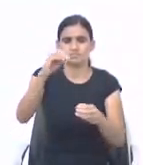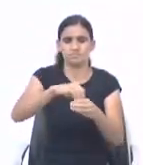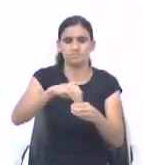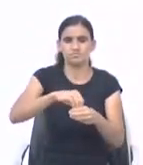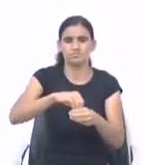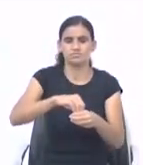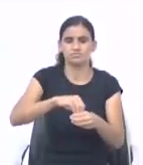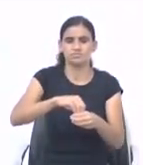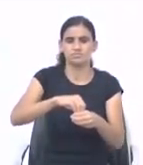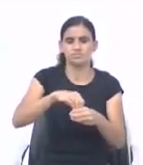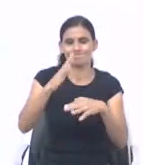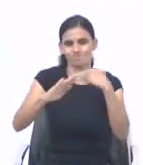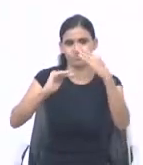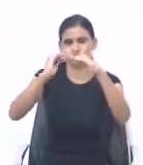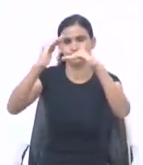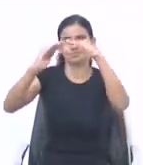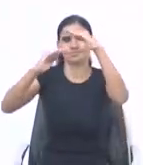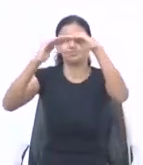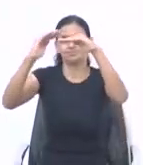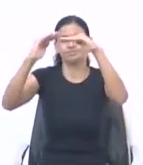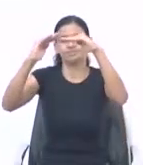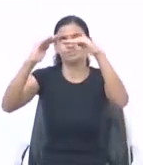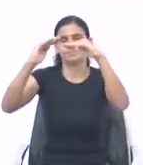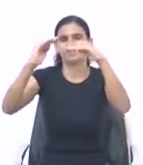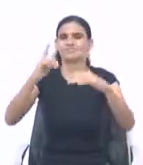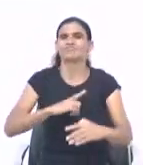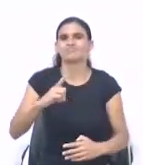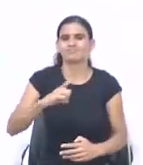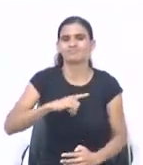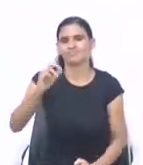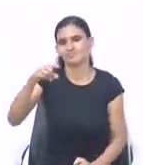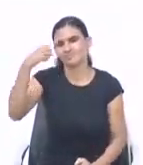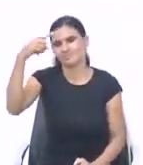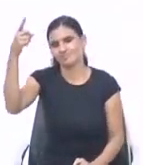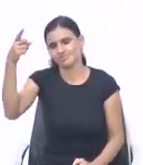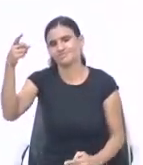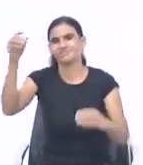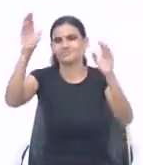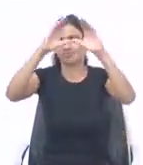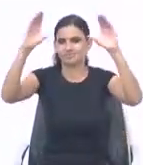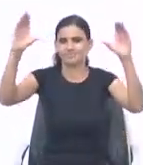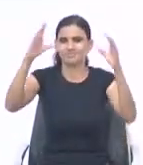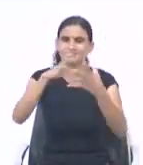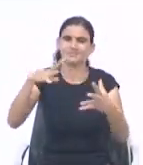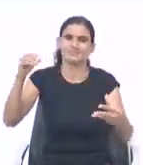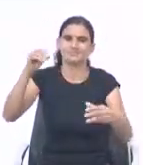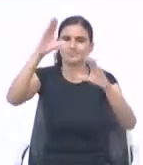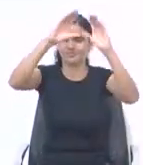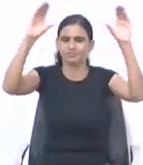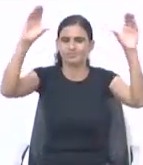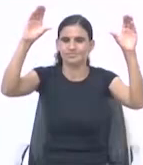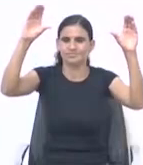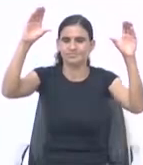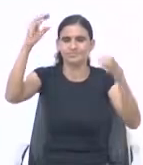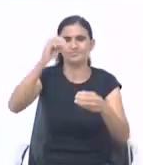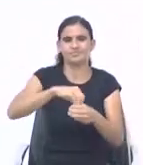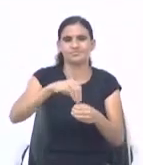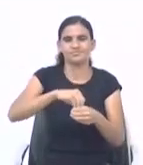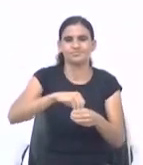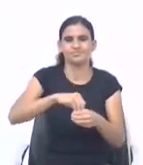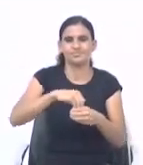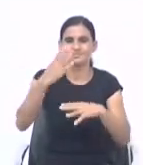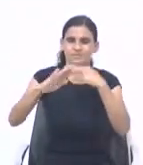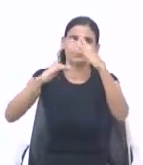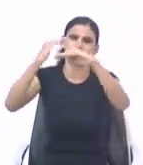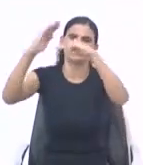faz multiplicar. E nós grandearmos. Almas no céu. Para a glória do Deus. Deus Pai. Então a oferta. Ela faz nós